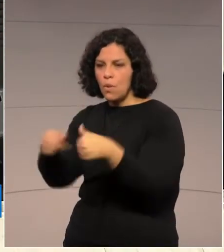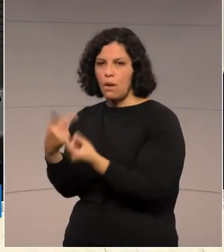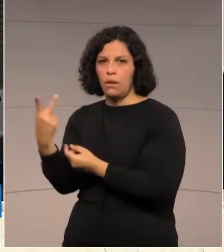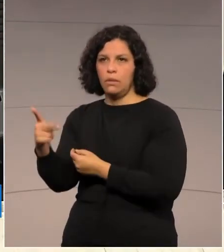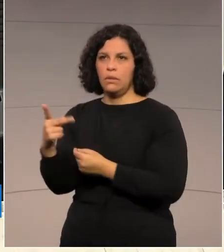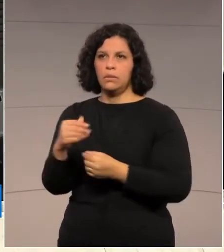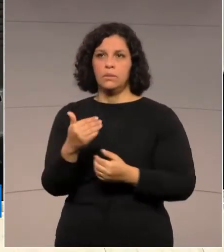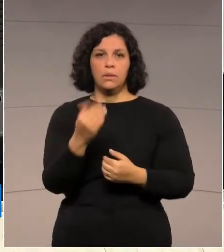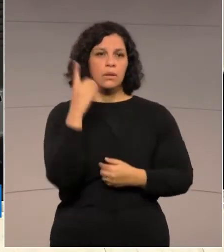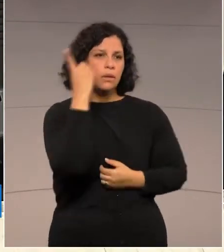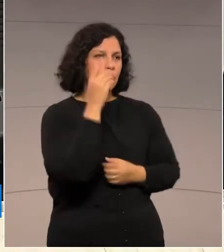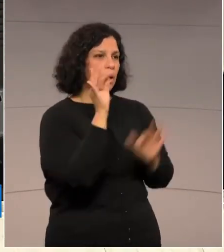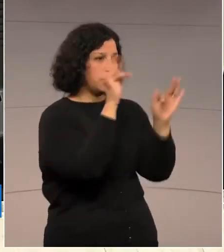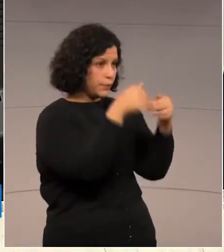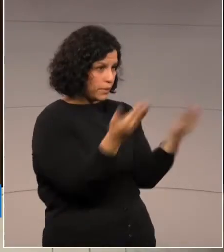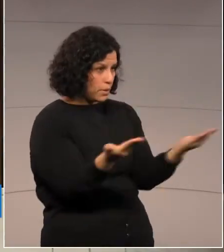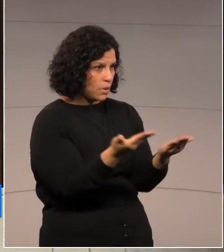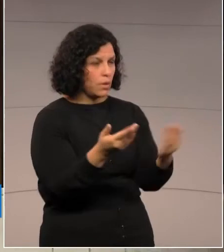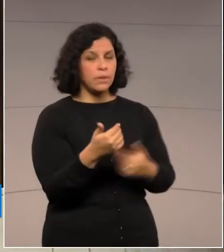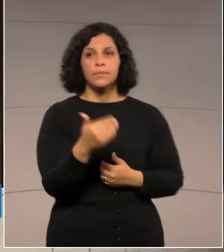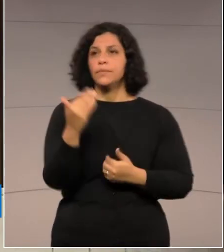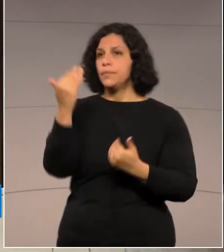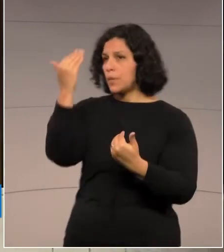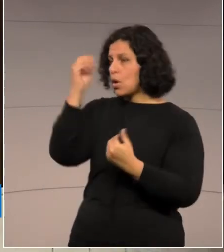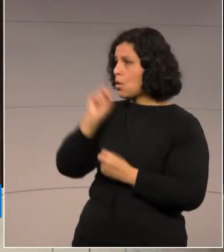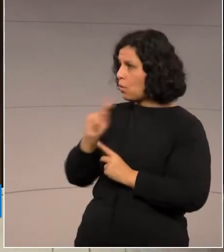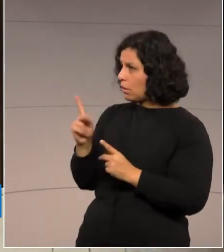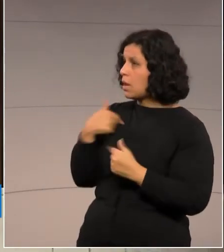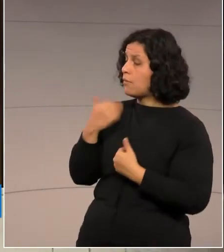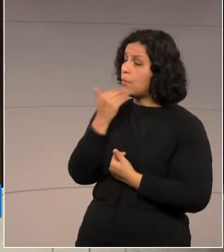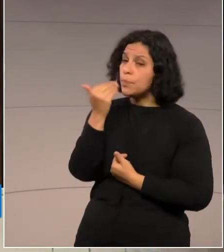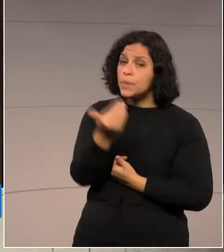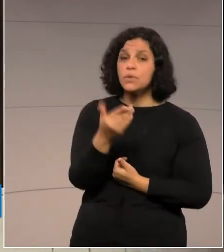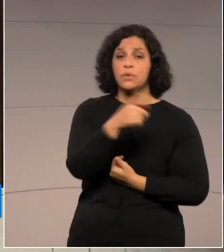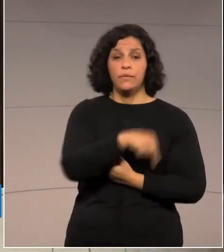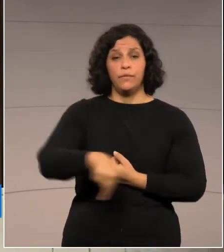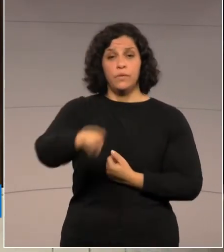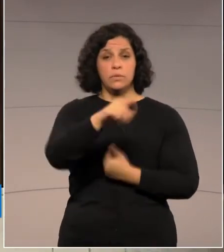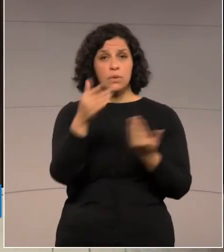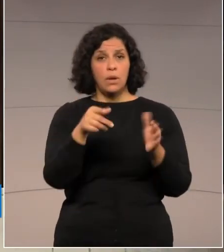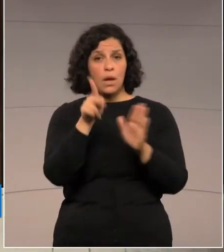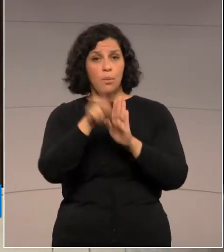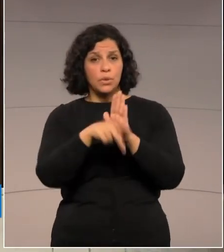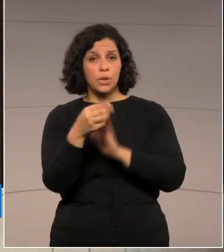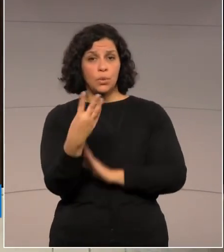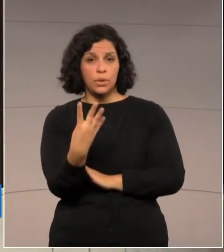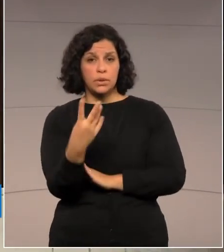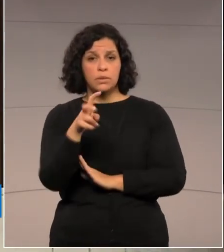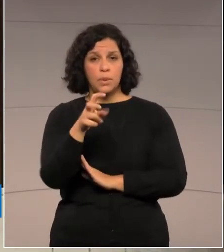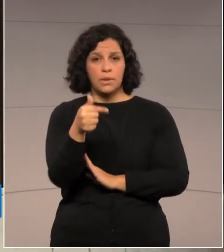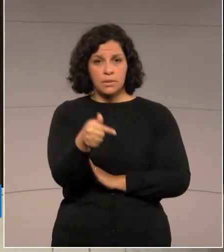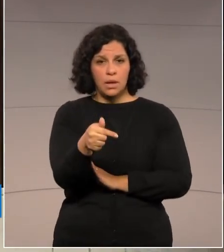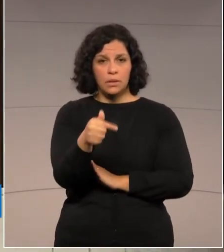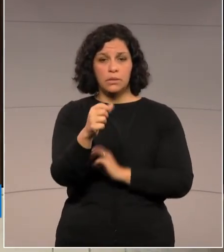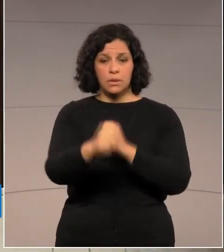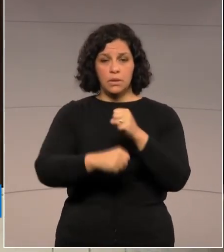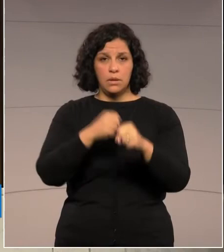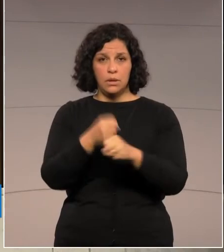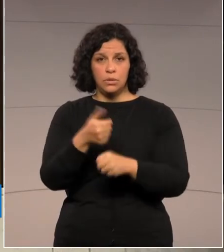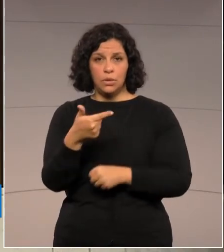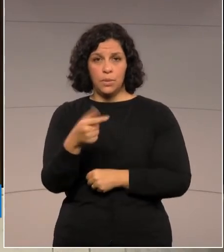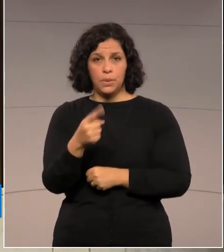Deputado, por favor, para concluir. Por isso, seu presidente, então faço um apelo aqui, é o projeto de lei 457, 2018,